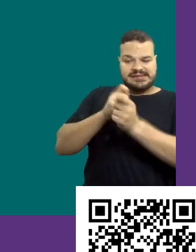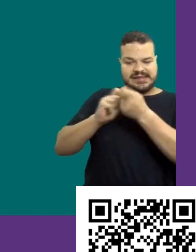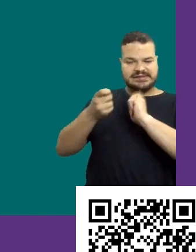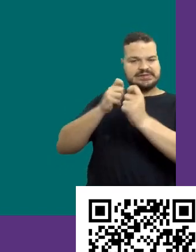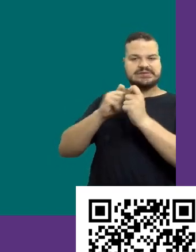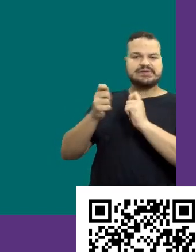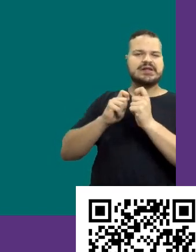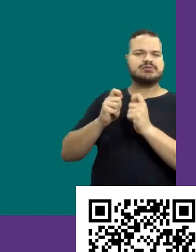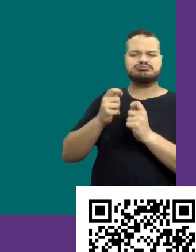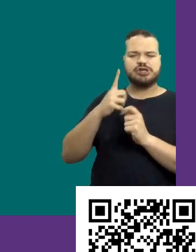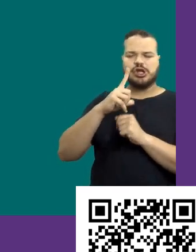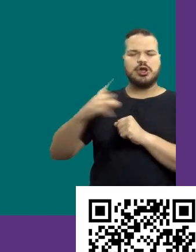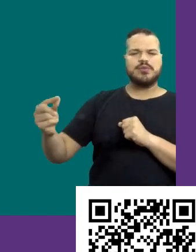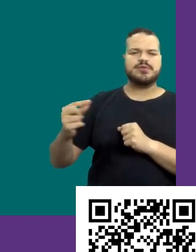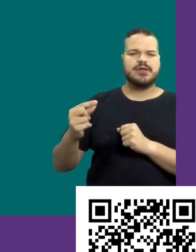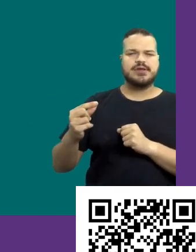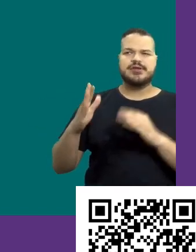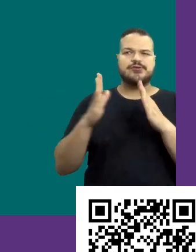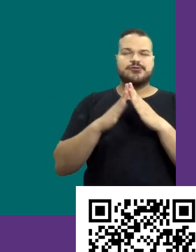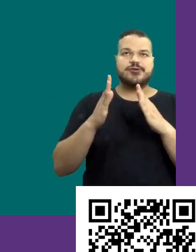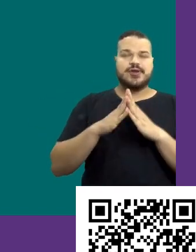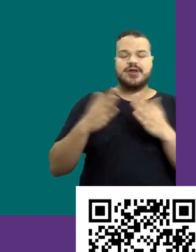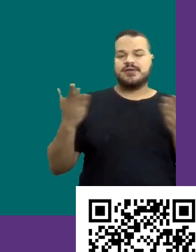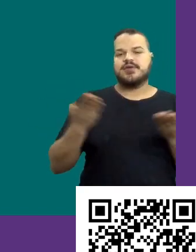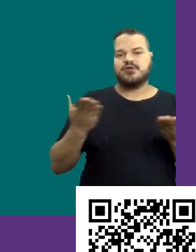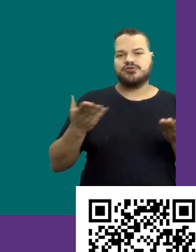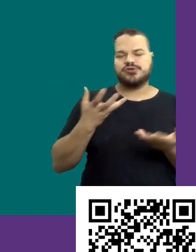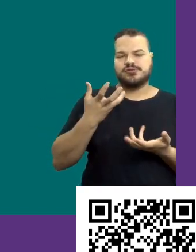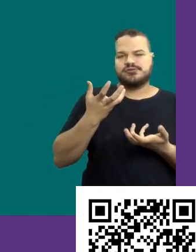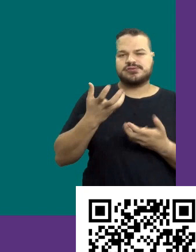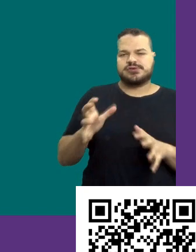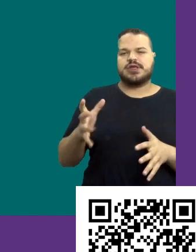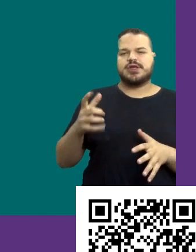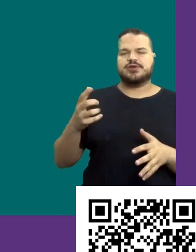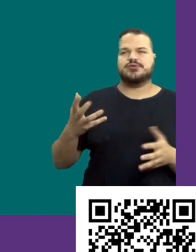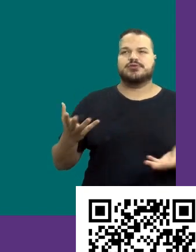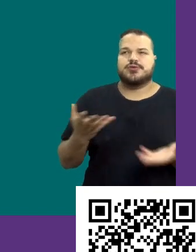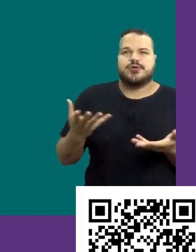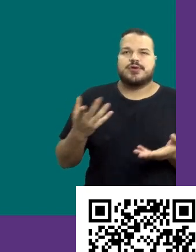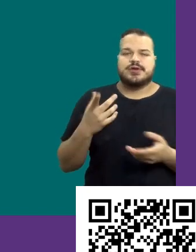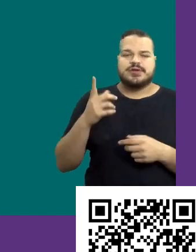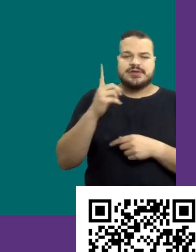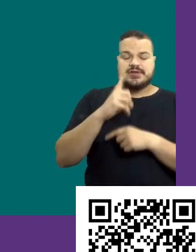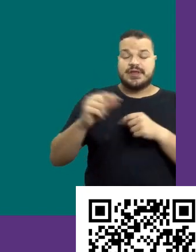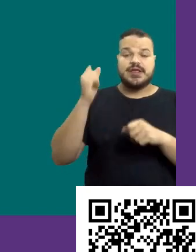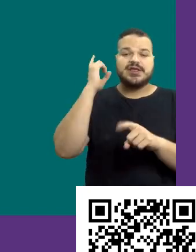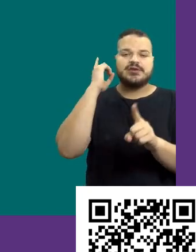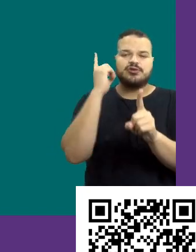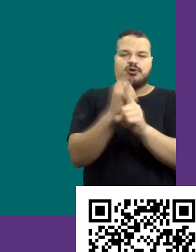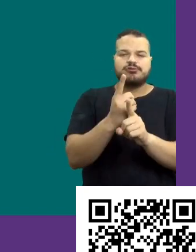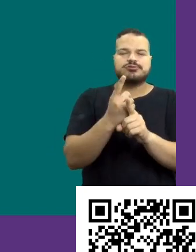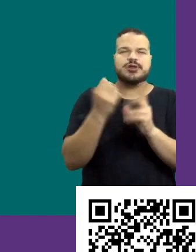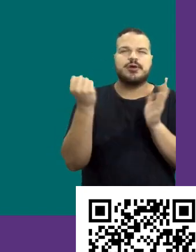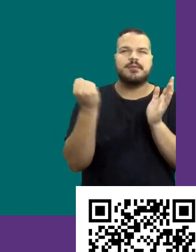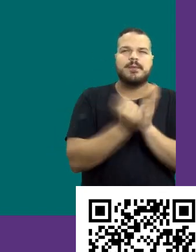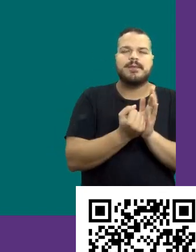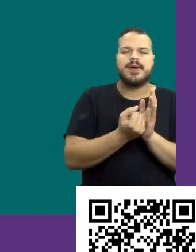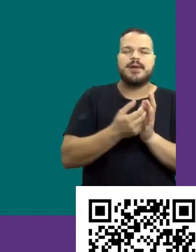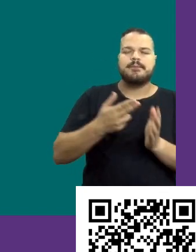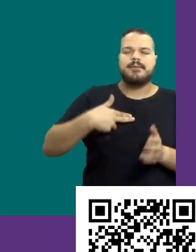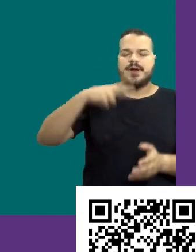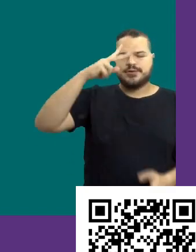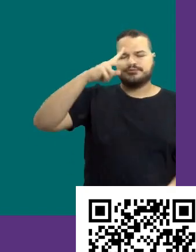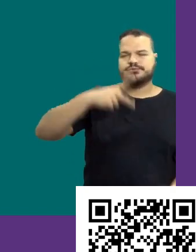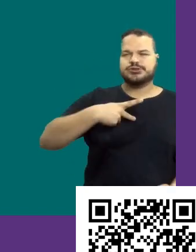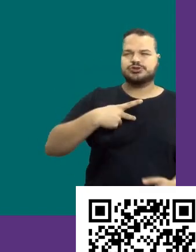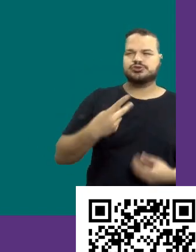sair de casa na minha visão hoje se você quer a vaga sem encontrar um ponto de identificação pessoal com a